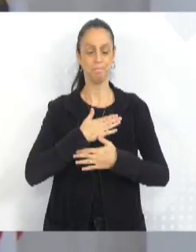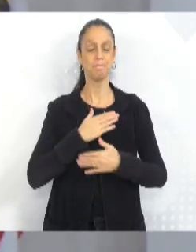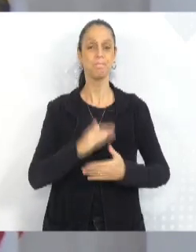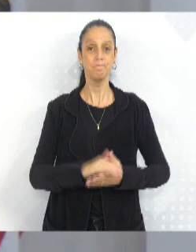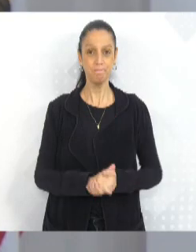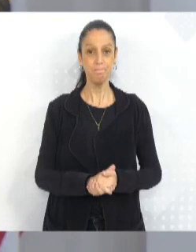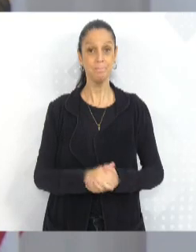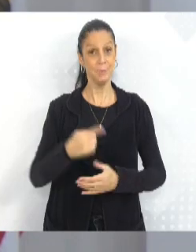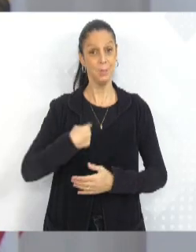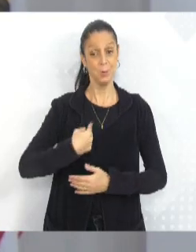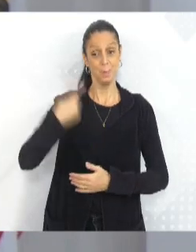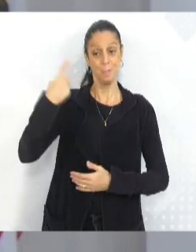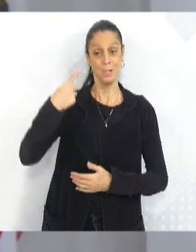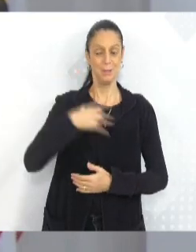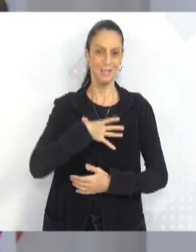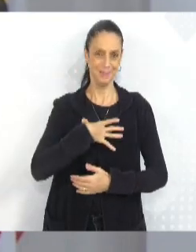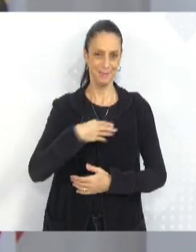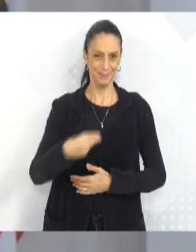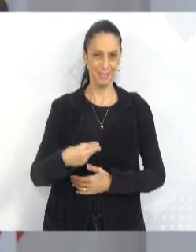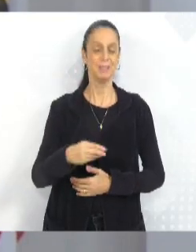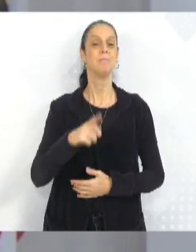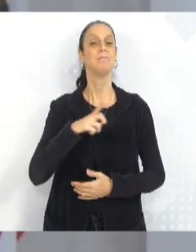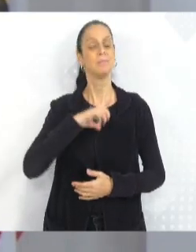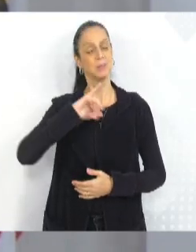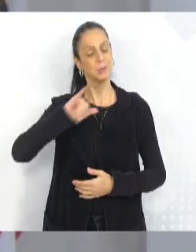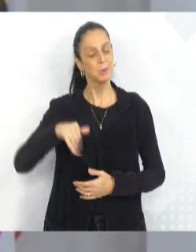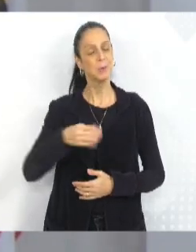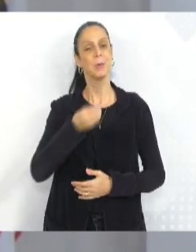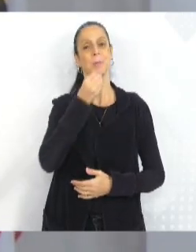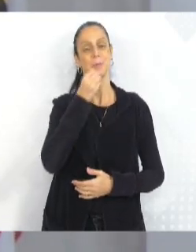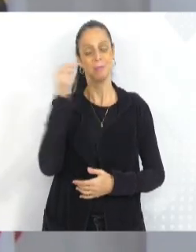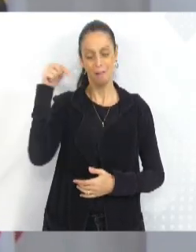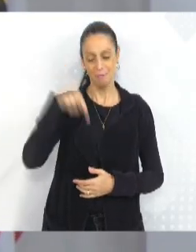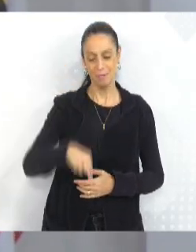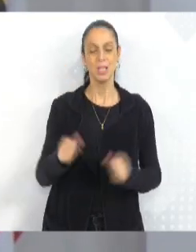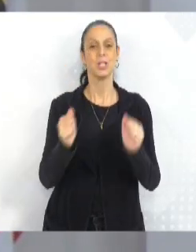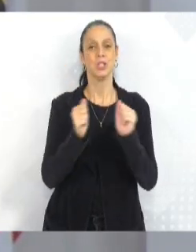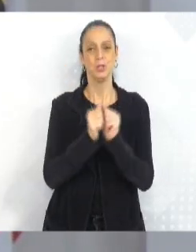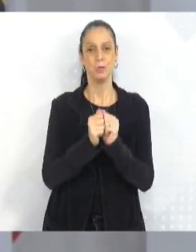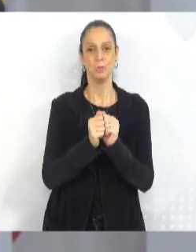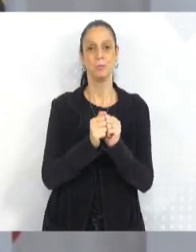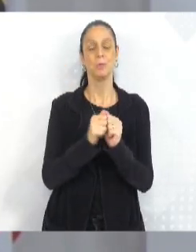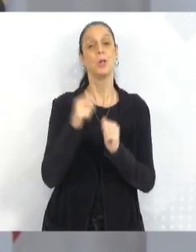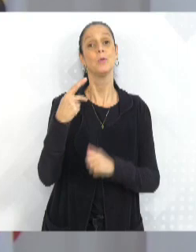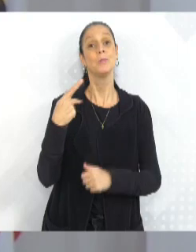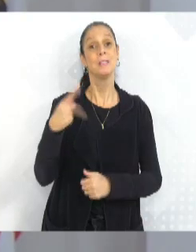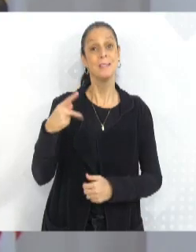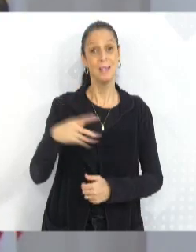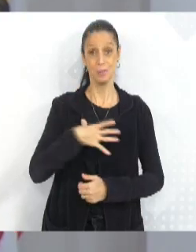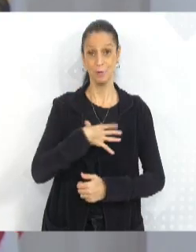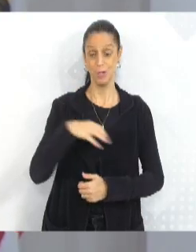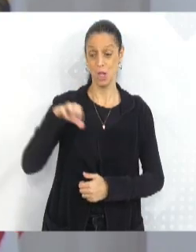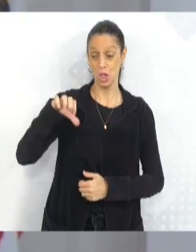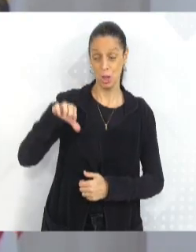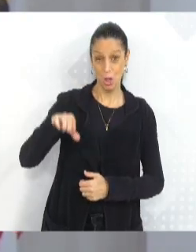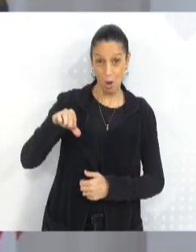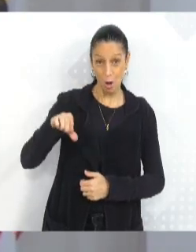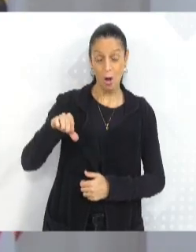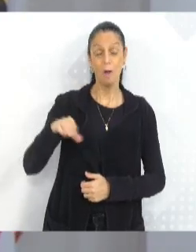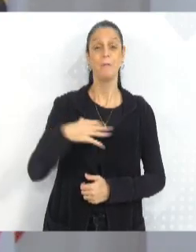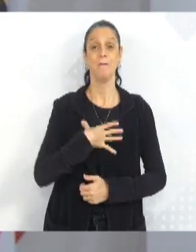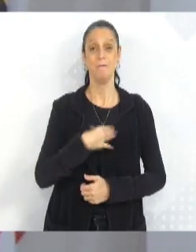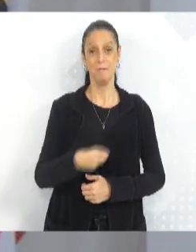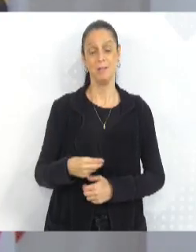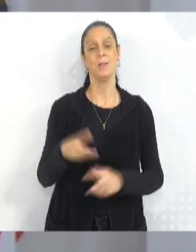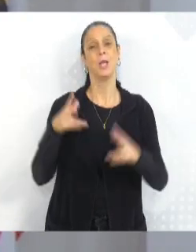sendo o mais velho e tendo essa oportunidade de estar aqui, os teus filhos, os nove também teriam o mesmo orgulho, e tenho